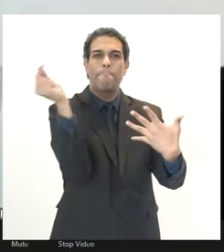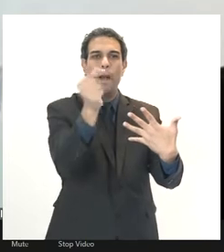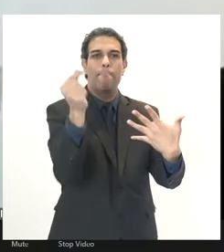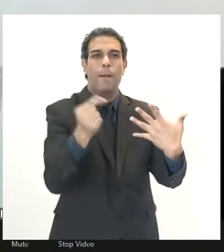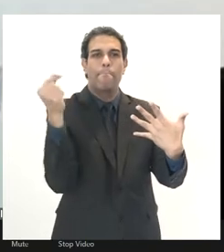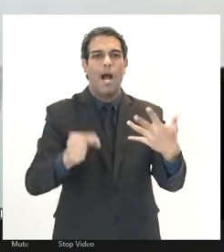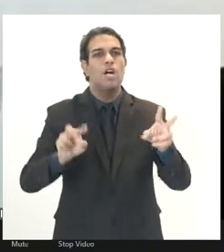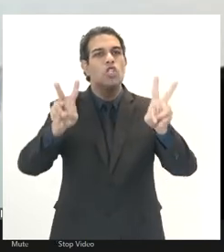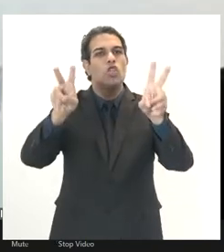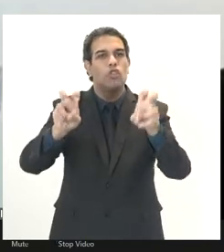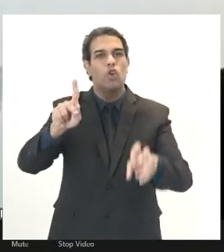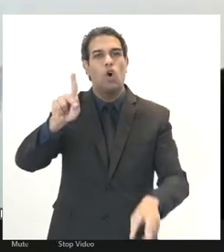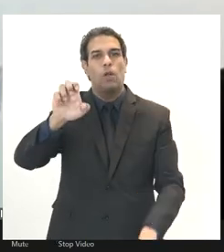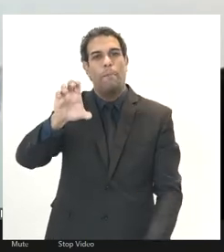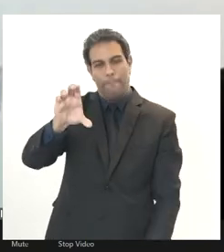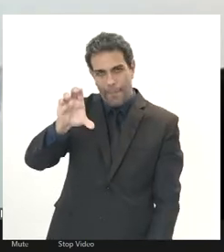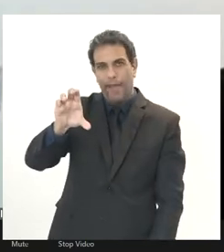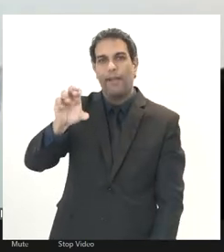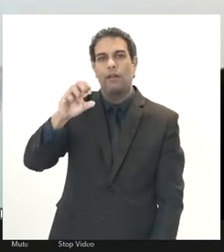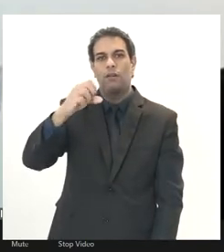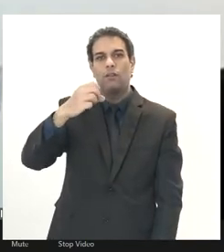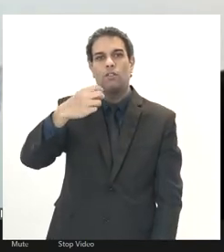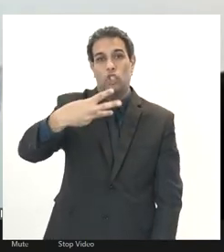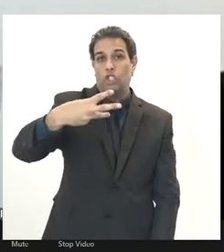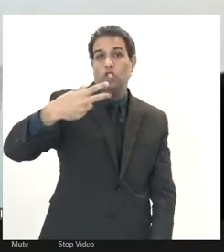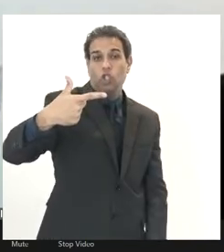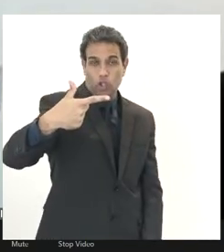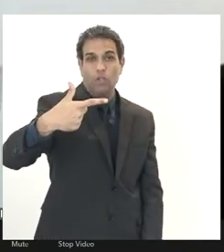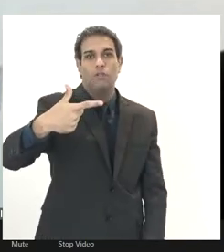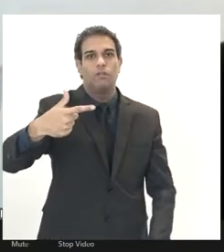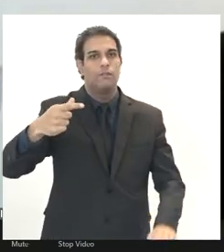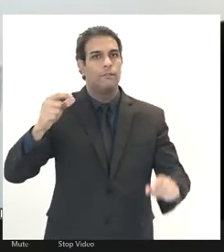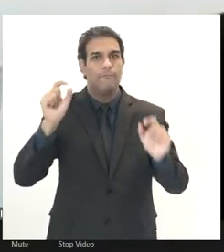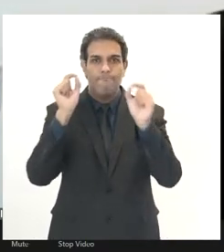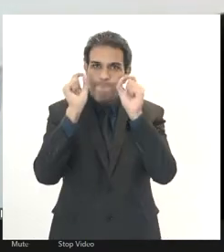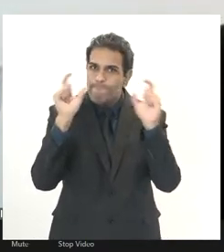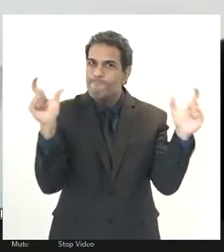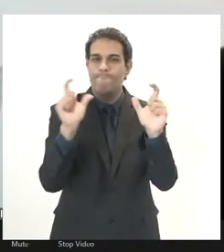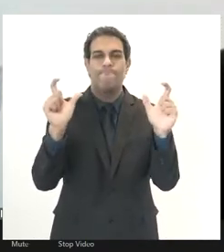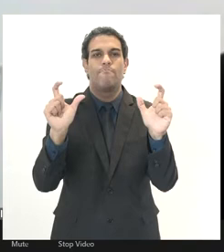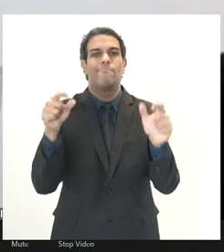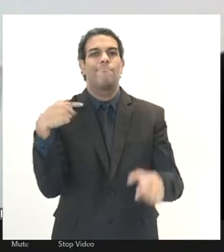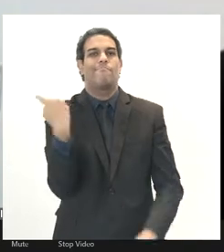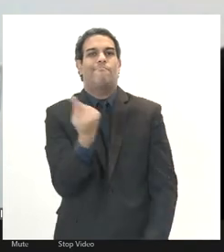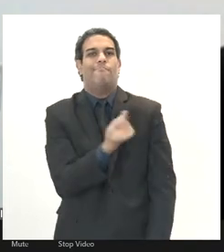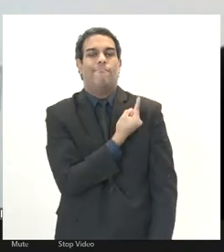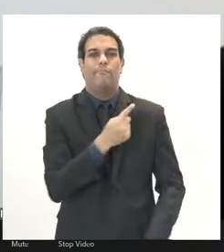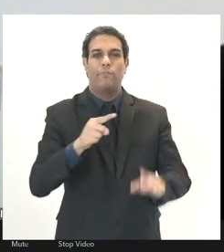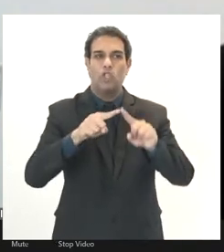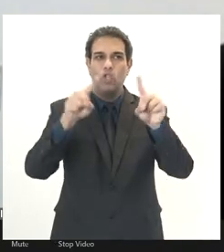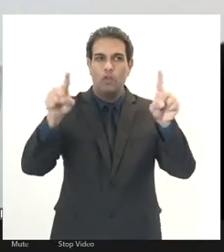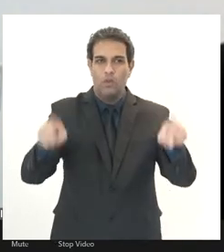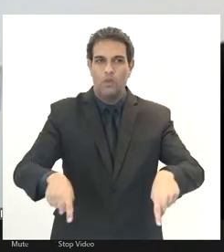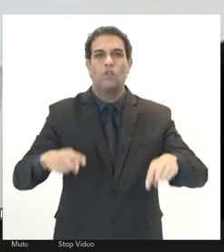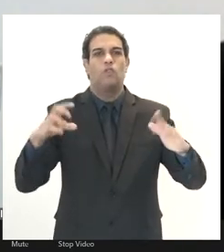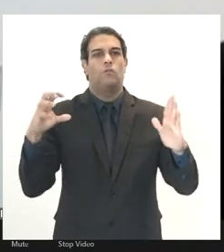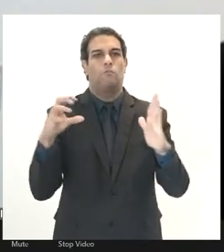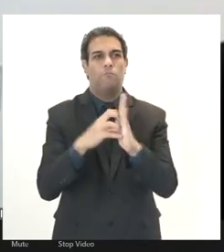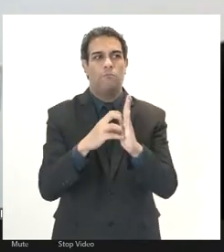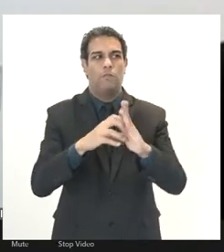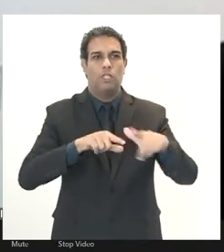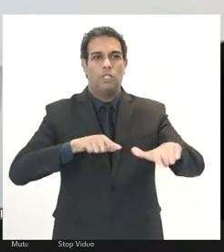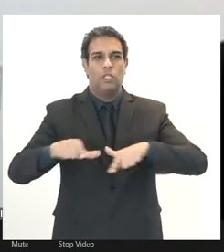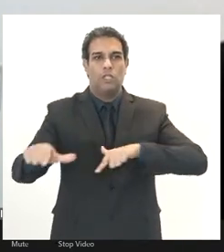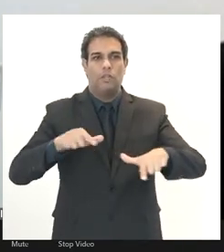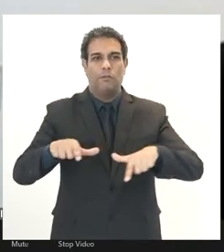essa matéria que tem tomado a atenção de todos os servidores, os trabalhadores da